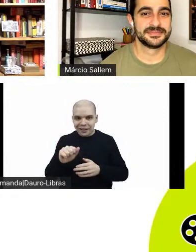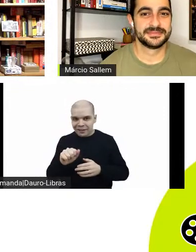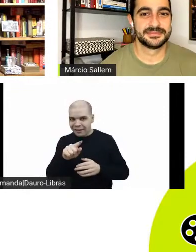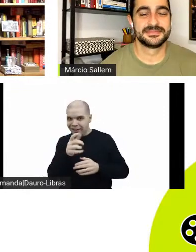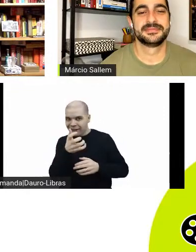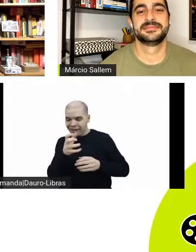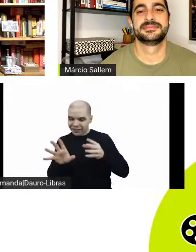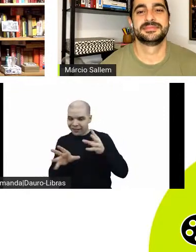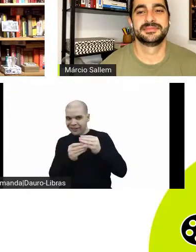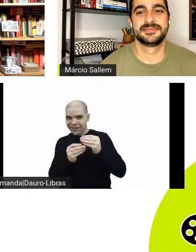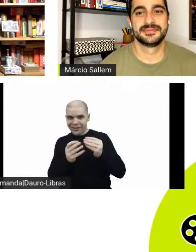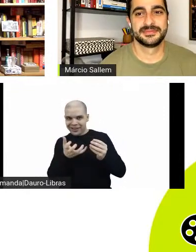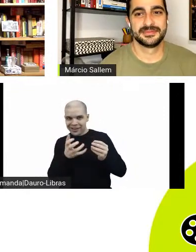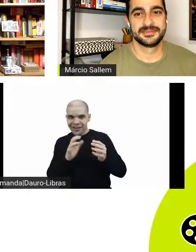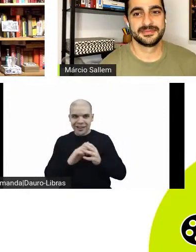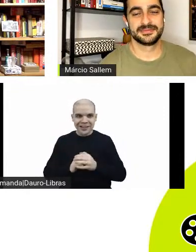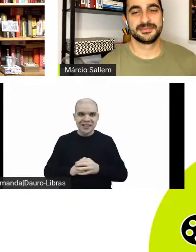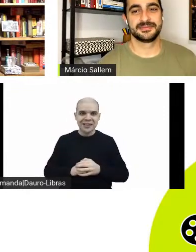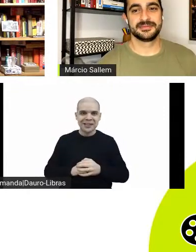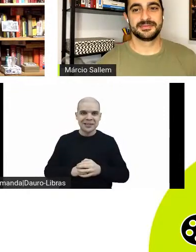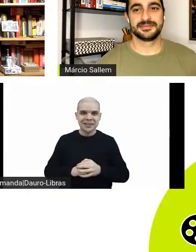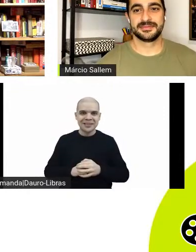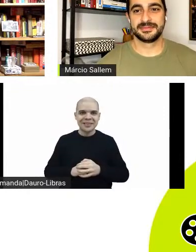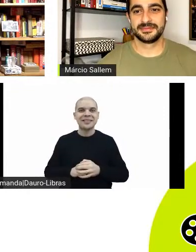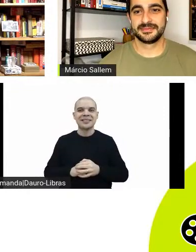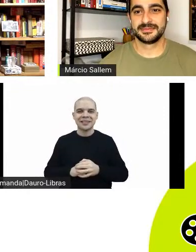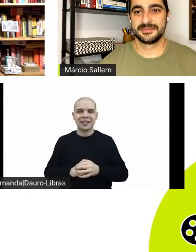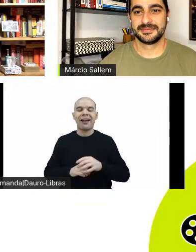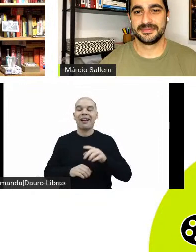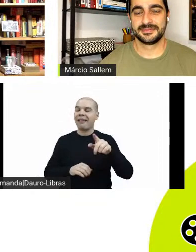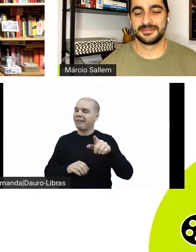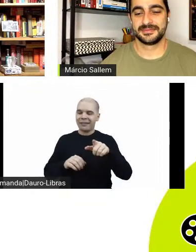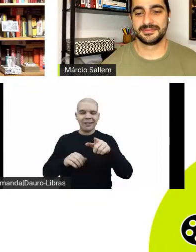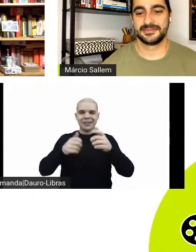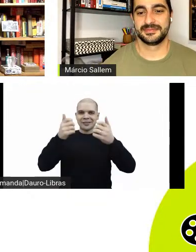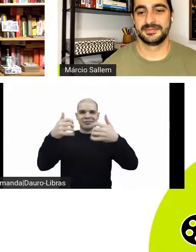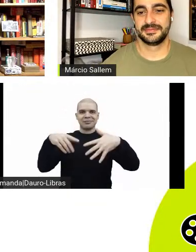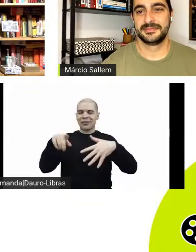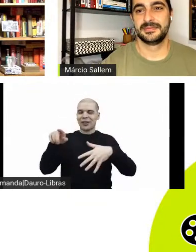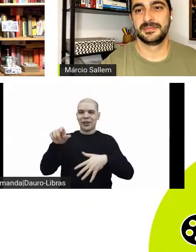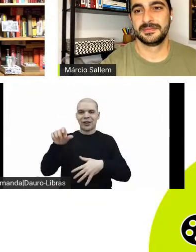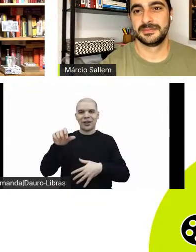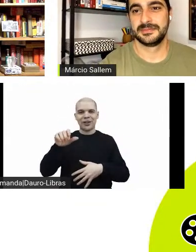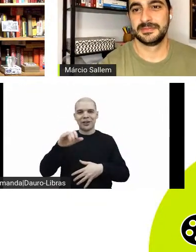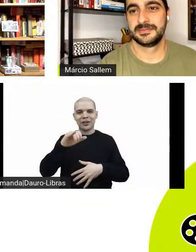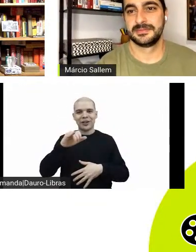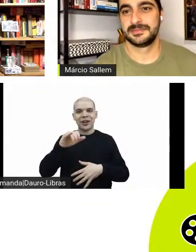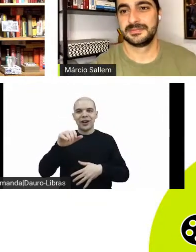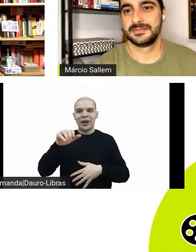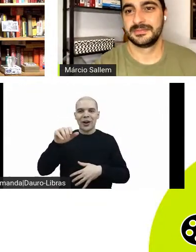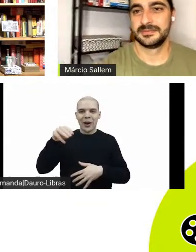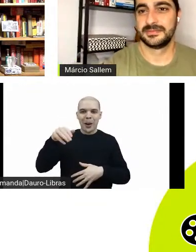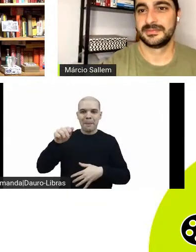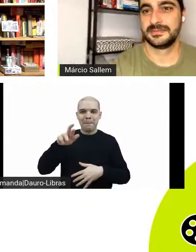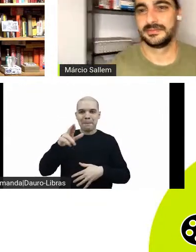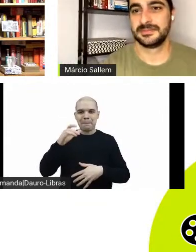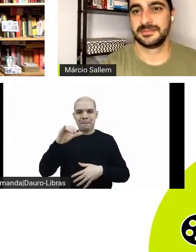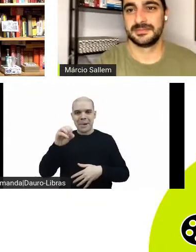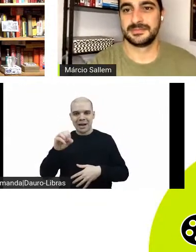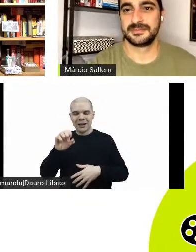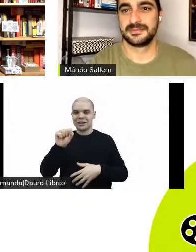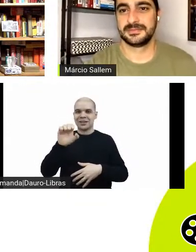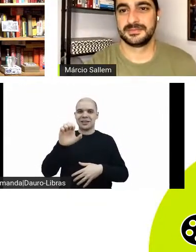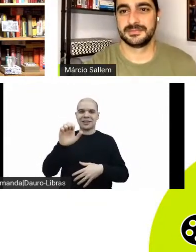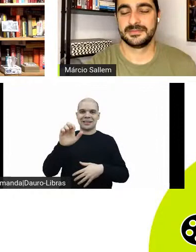eu acho que é isso mesmo, a gente tocou em pontos, tanto o Sérgio quanto o Márcio, eles trouxeram pontos importantes sobre acompanhar essa trajetória,